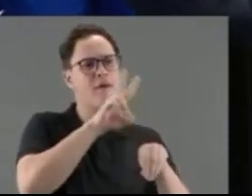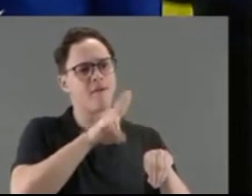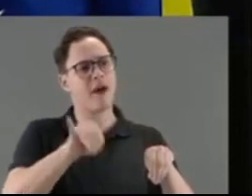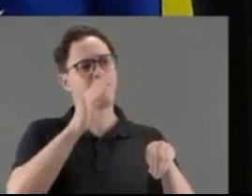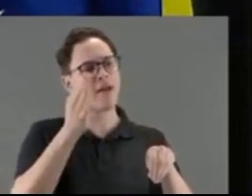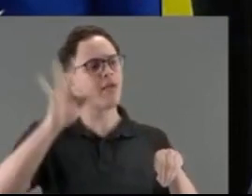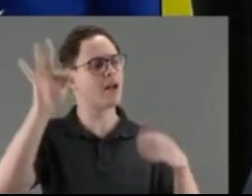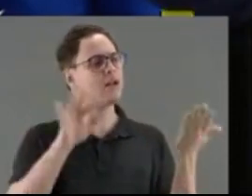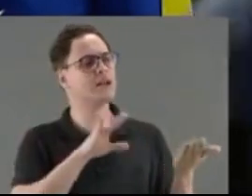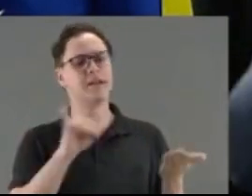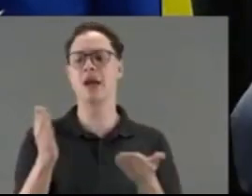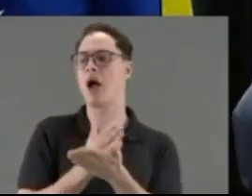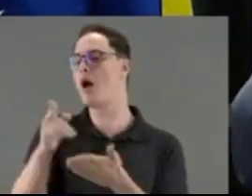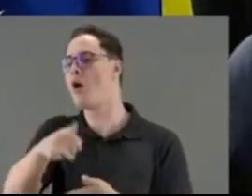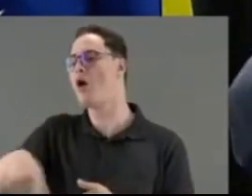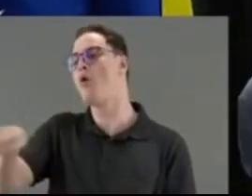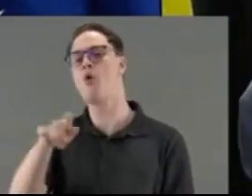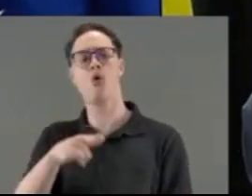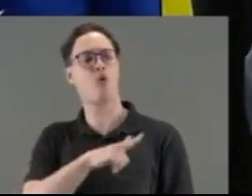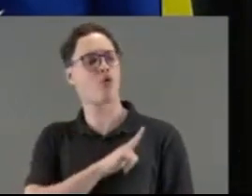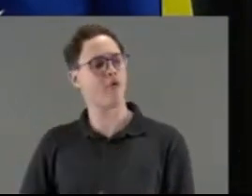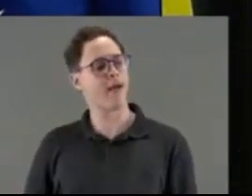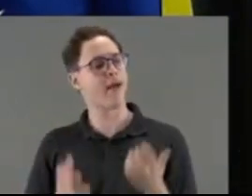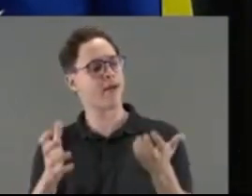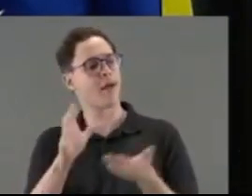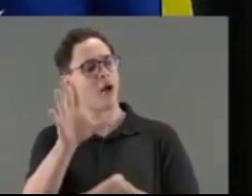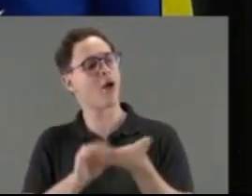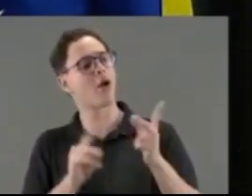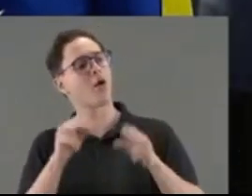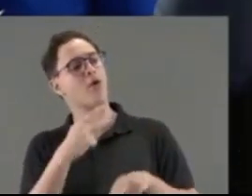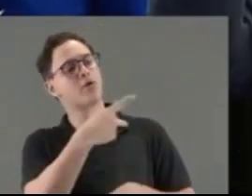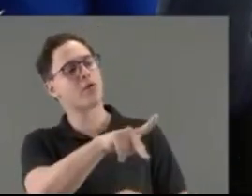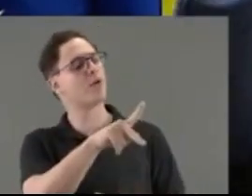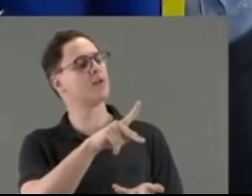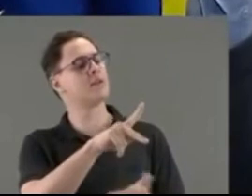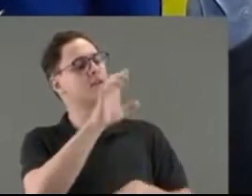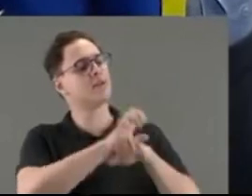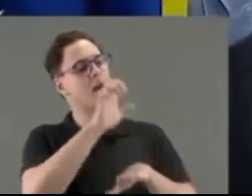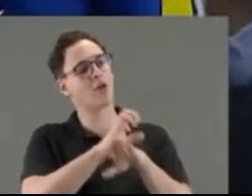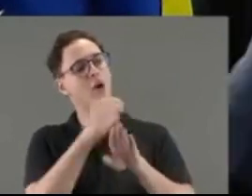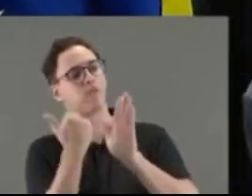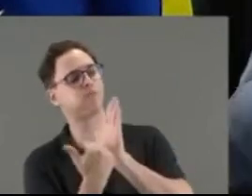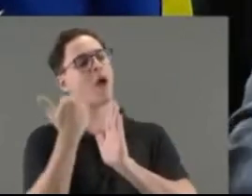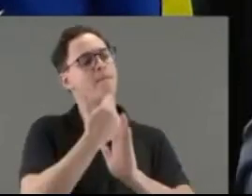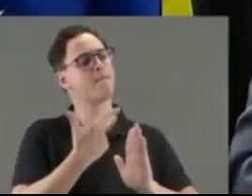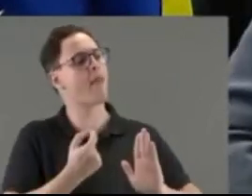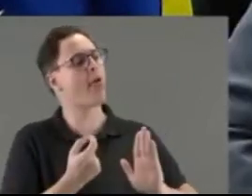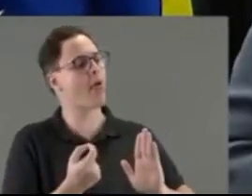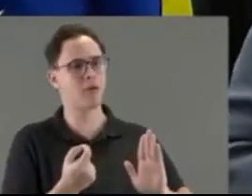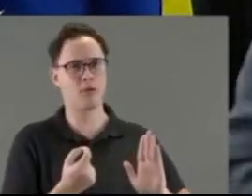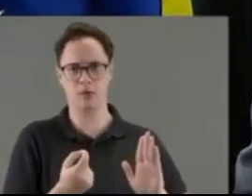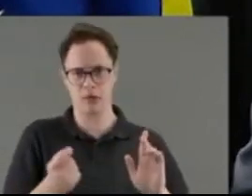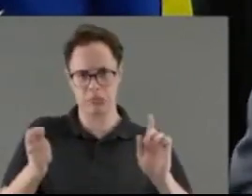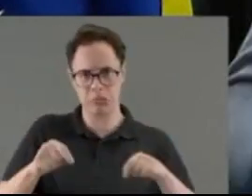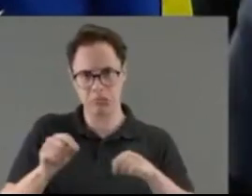federal. E se alguns governadores quiserem pegar, que tem lá no seu estado de 10 e subir para 20? Pode fazer isso agora, não precisa da minha